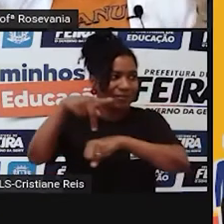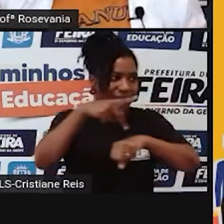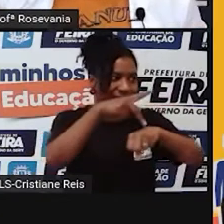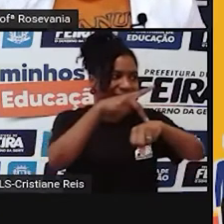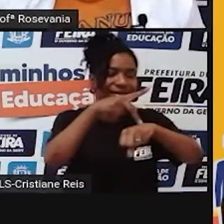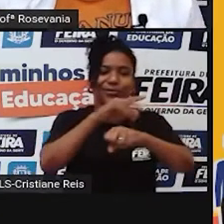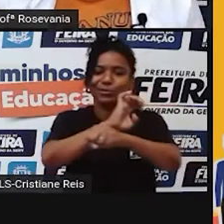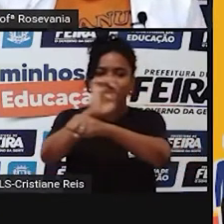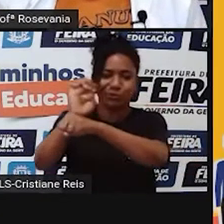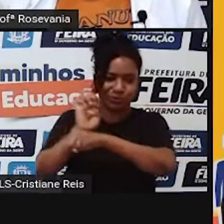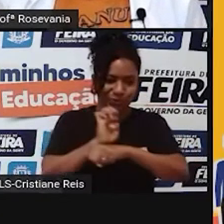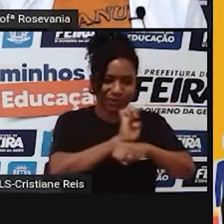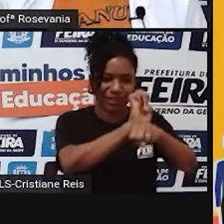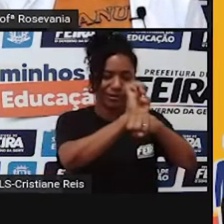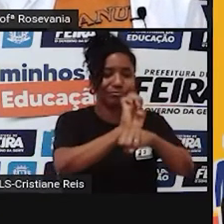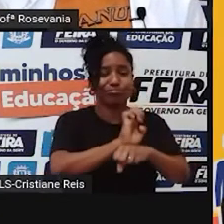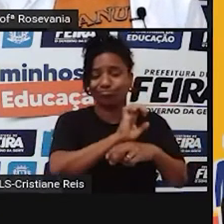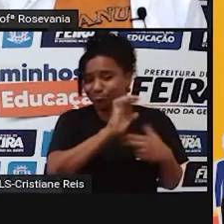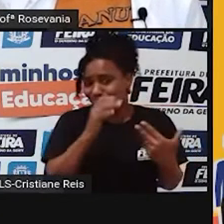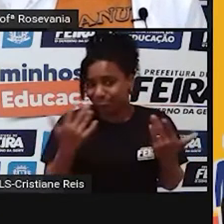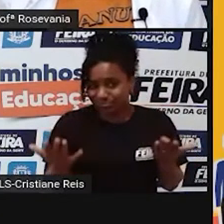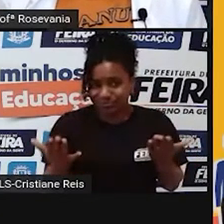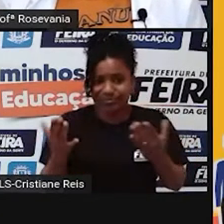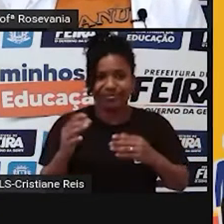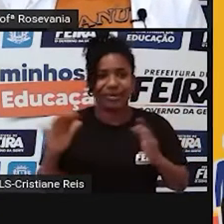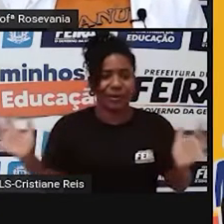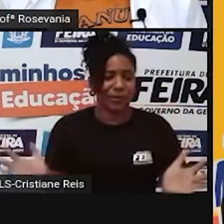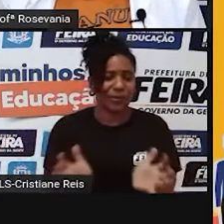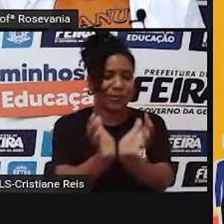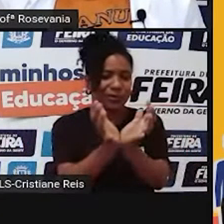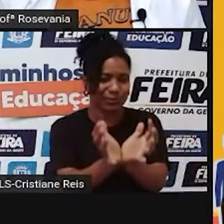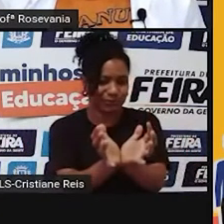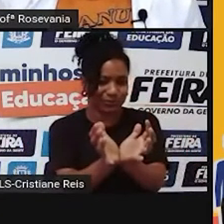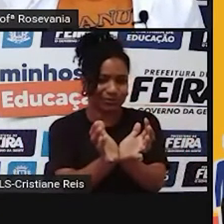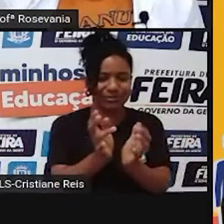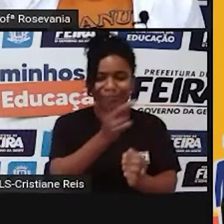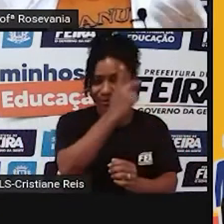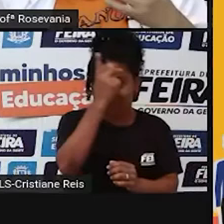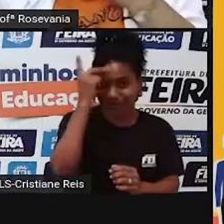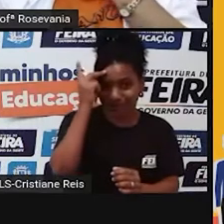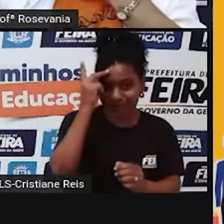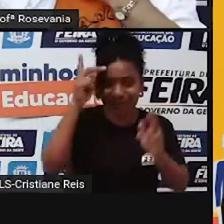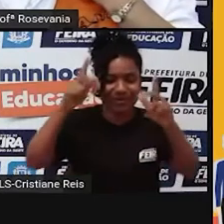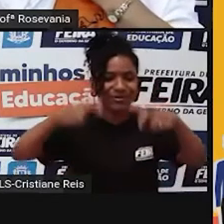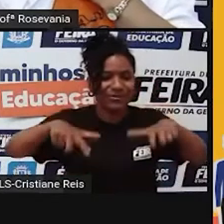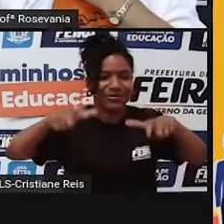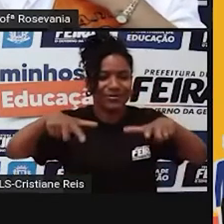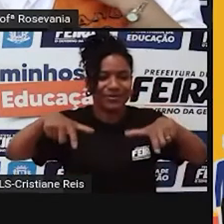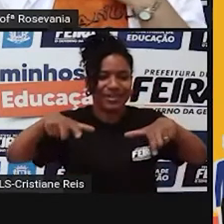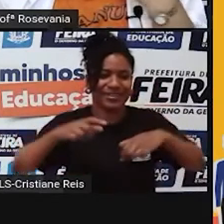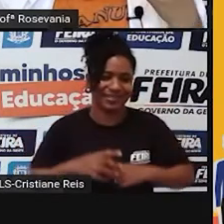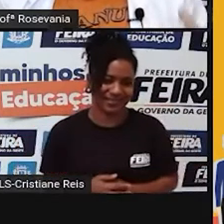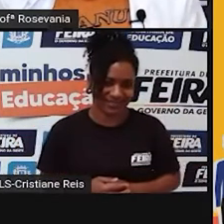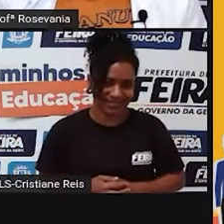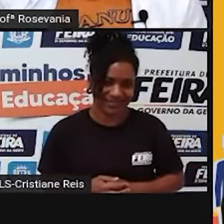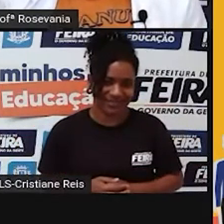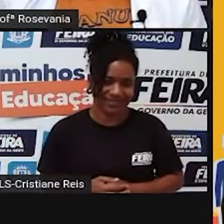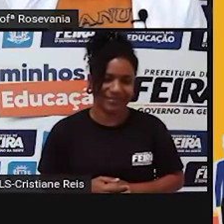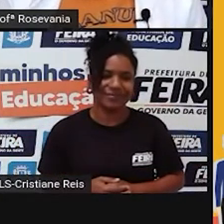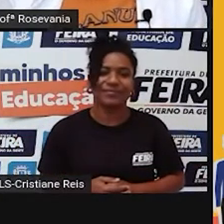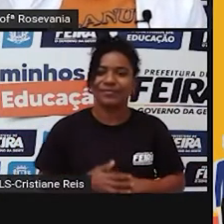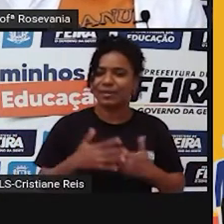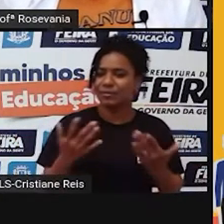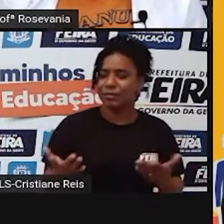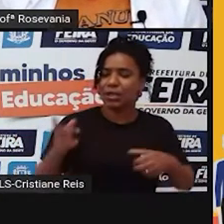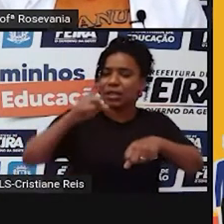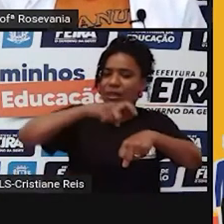estado, que for lá. Então, é entendido como esse conjunto de pessoas que habitam esse espaço aí num determinado tempo. Por